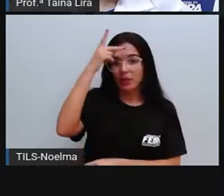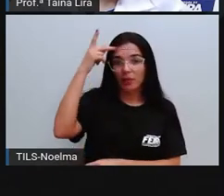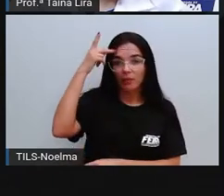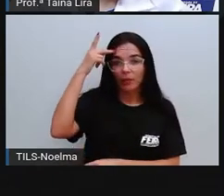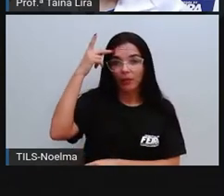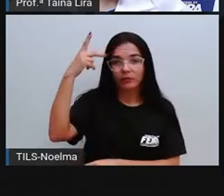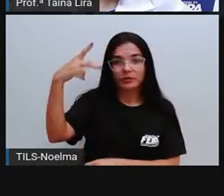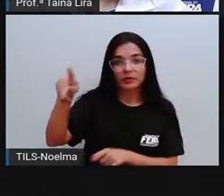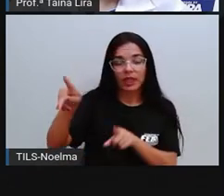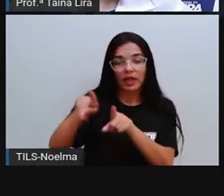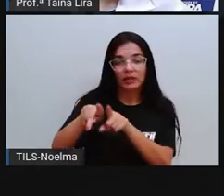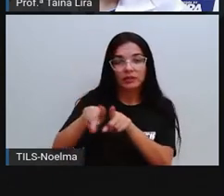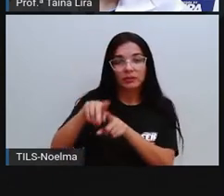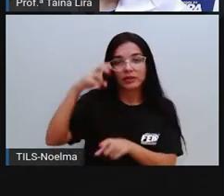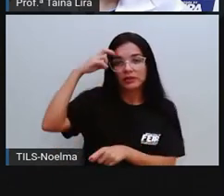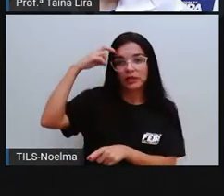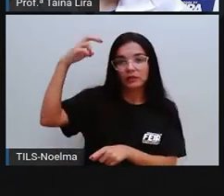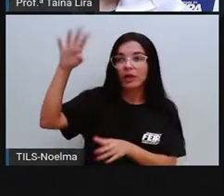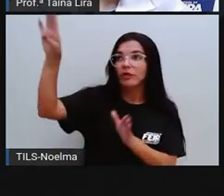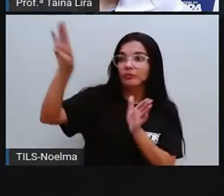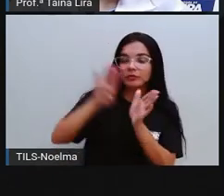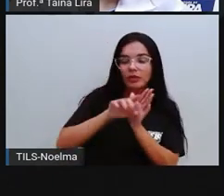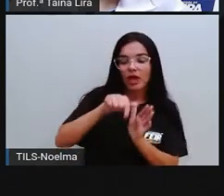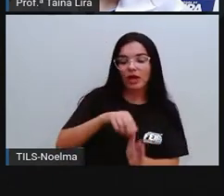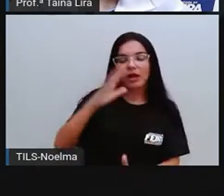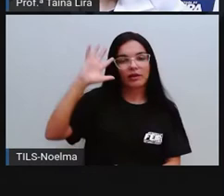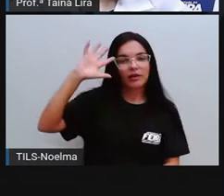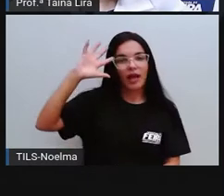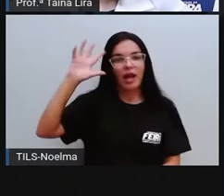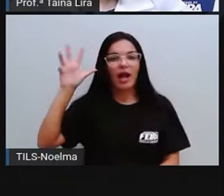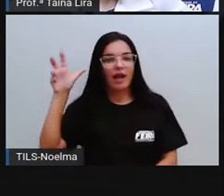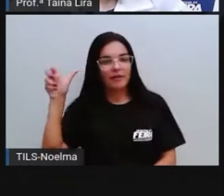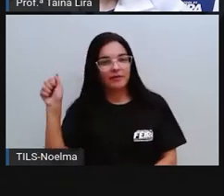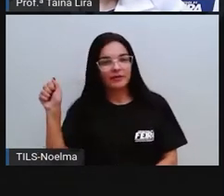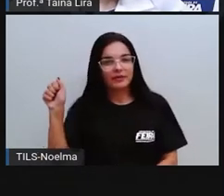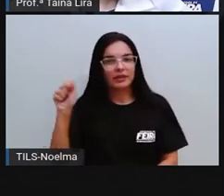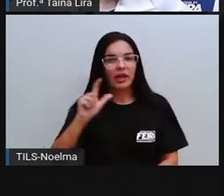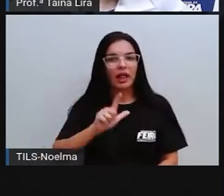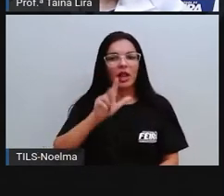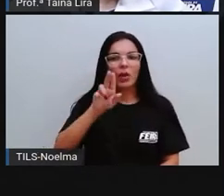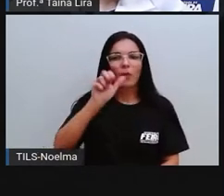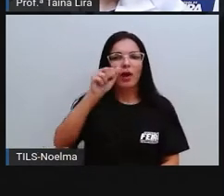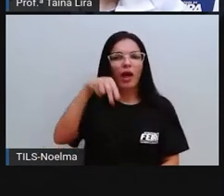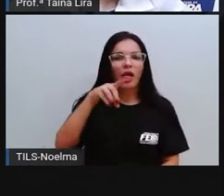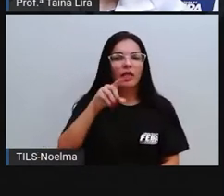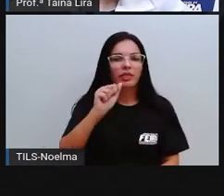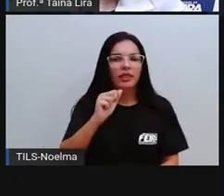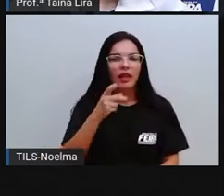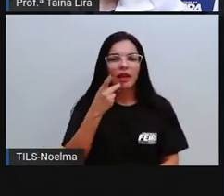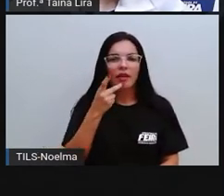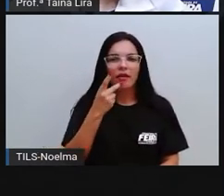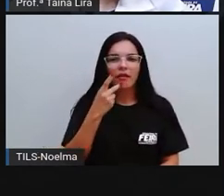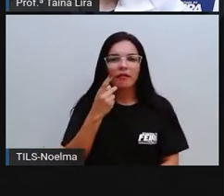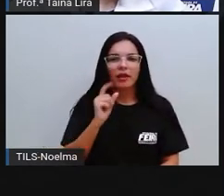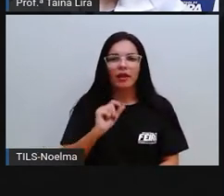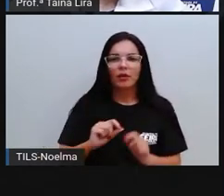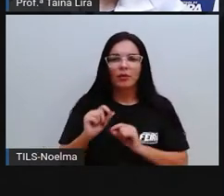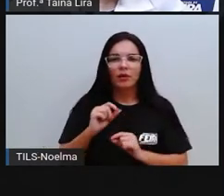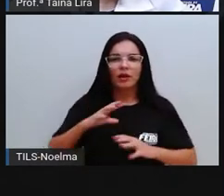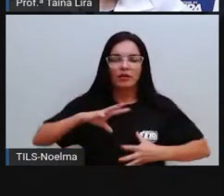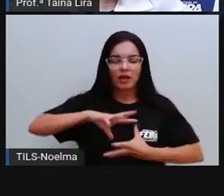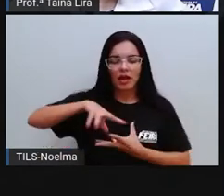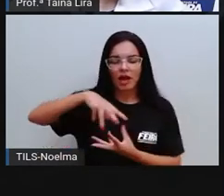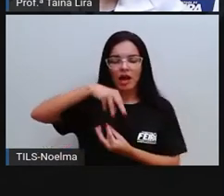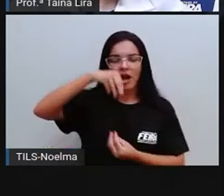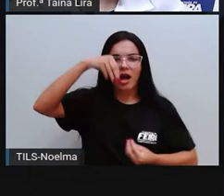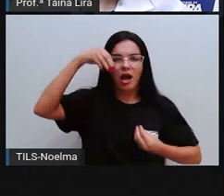e cultura dos que vieram da África. Luanda, de sono a alma negra tão natural,